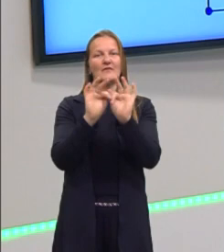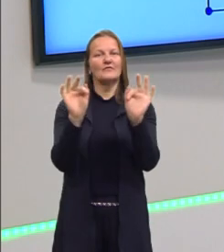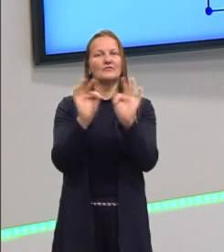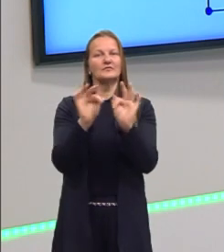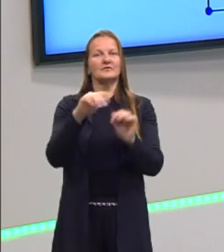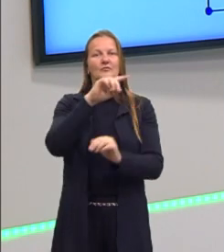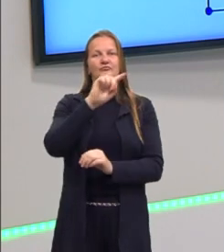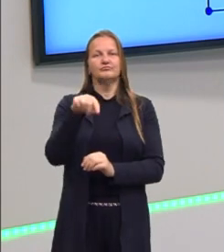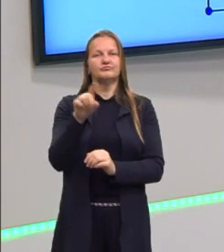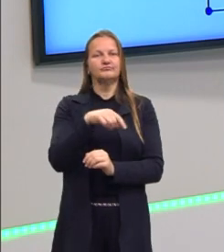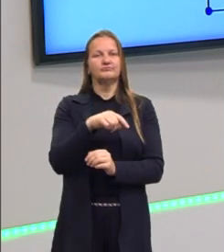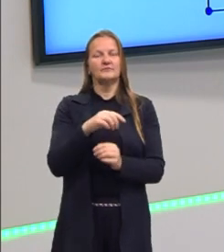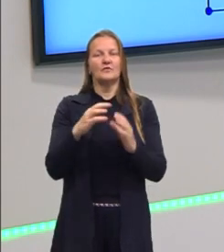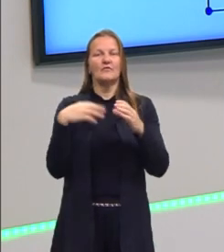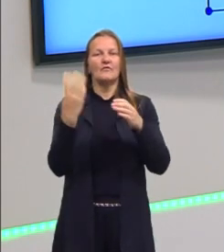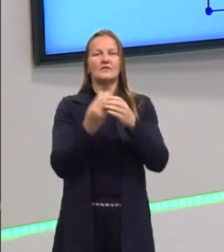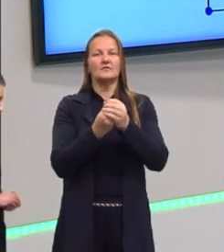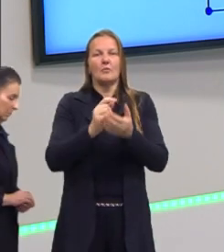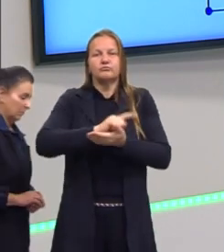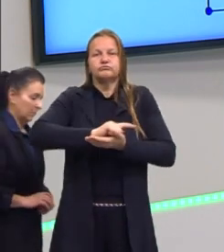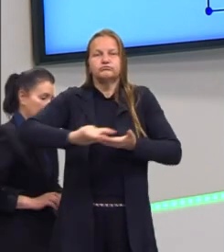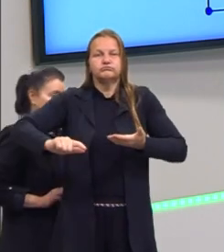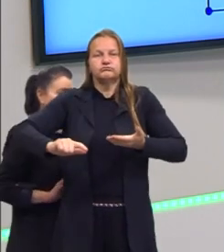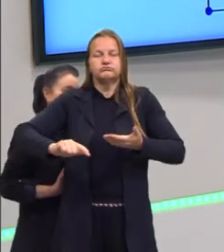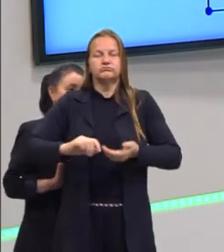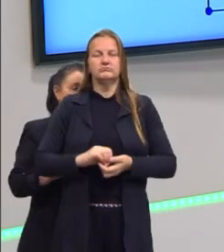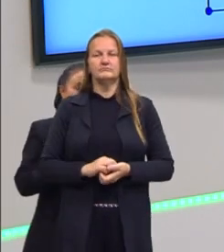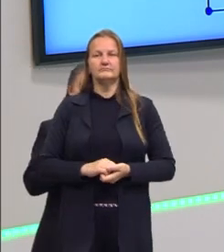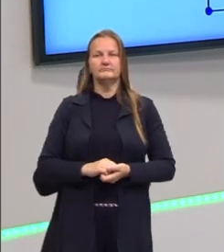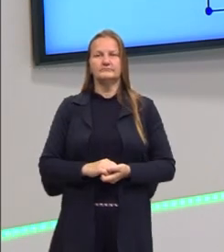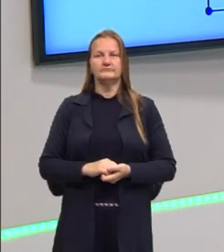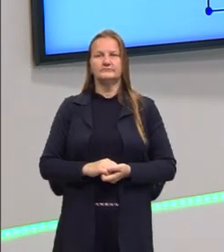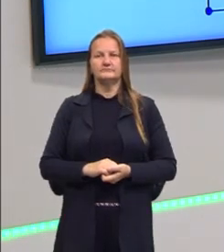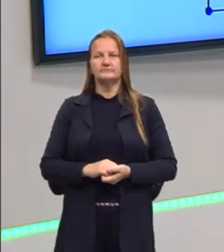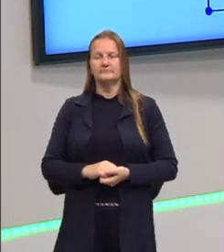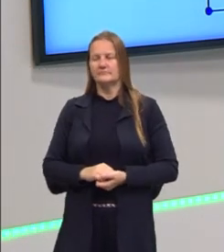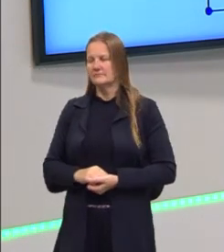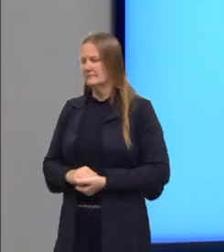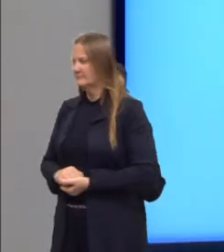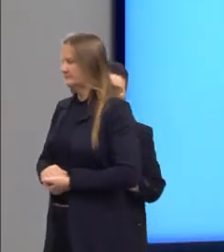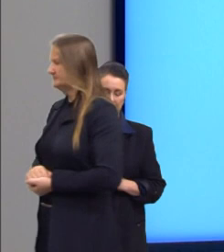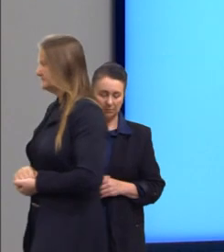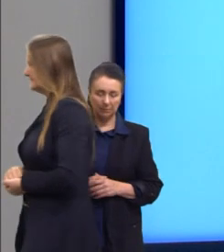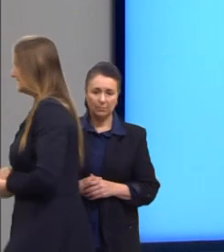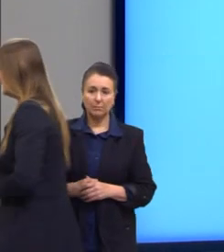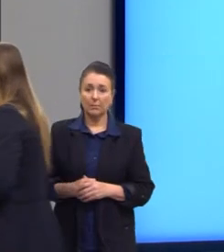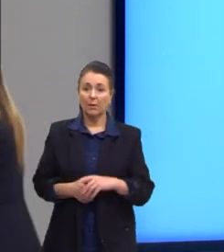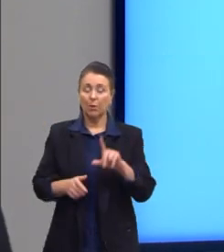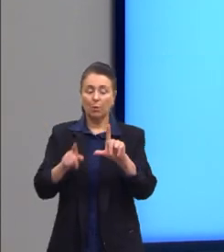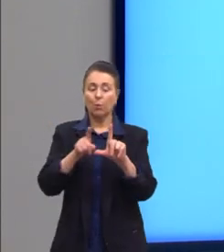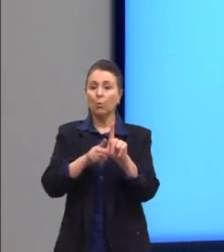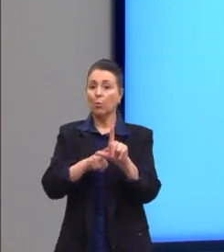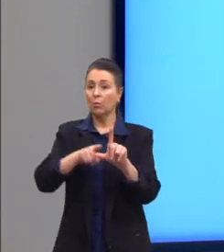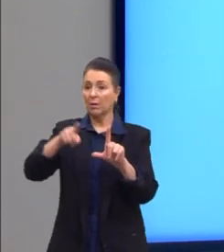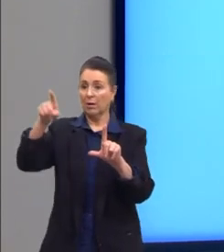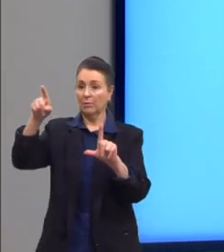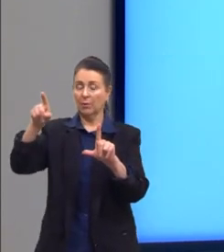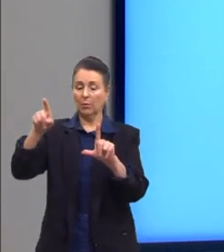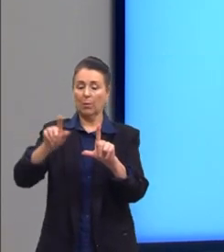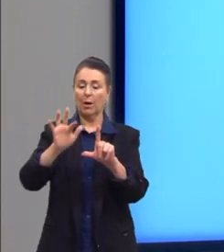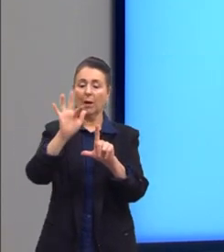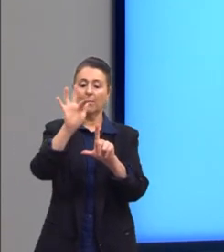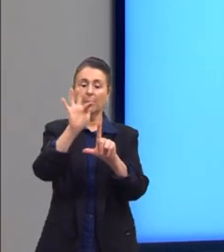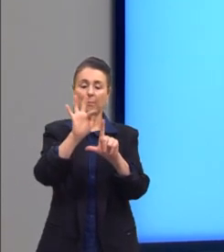ali possui conjunto vazio, não possui solução. O gráfico, então, a nossa parábola, ela não